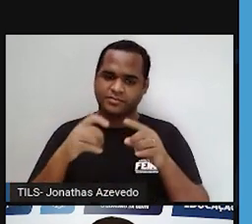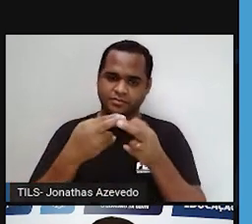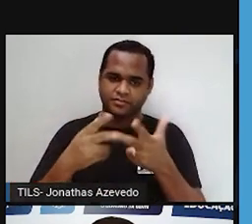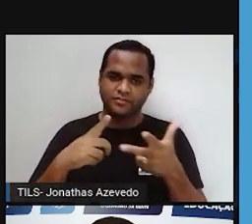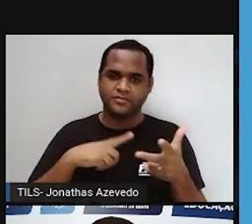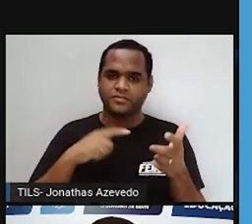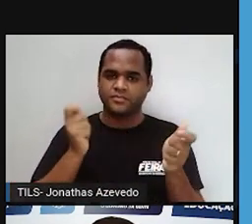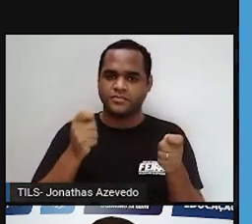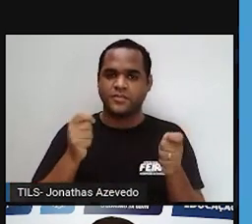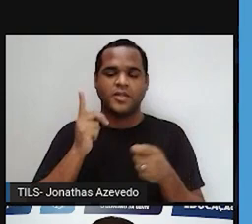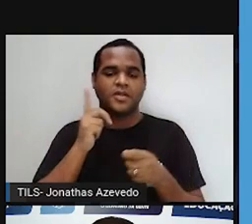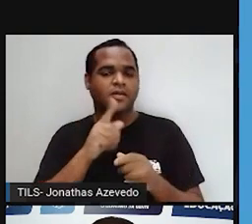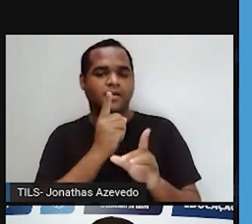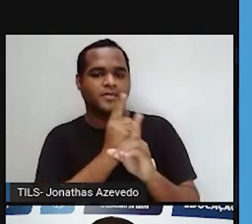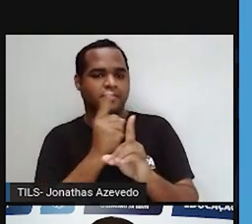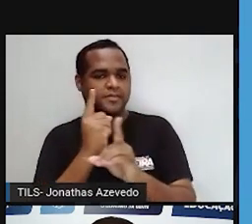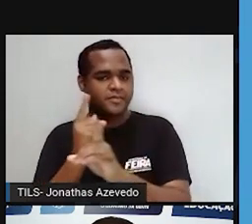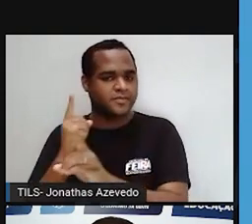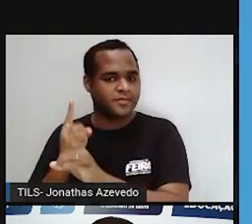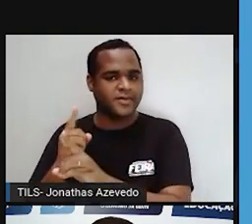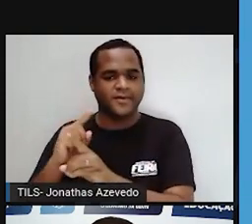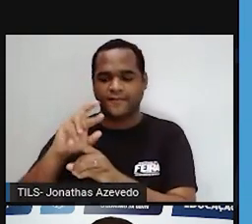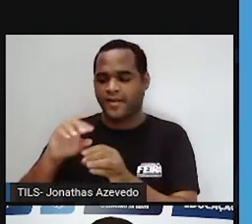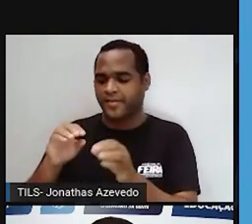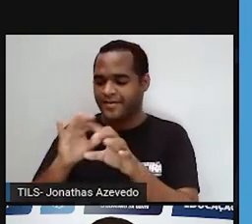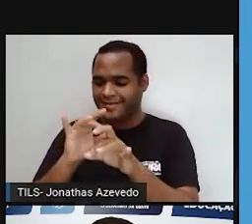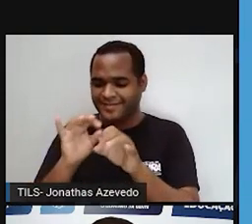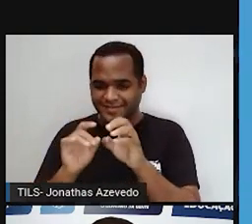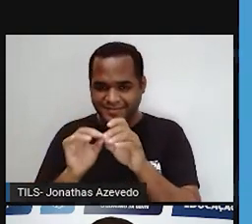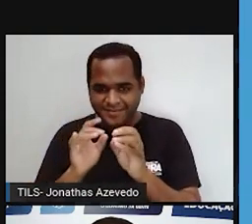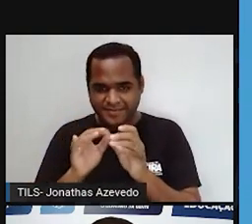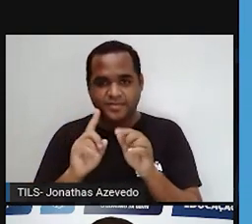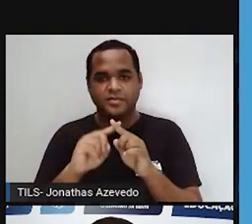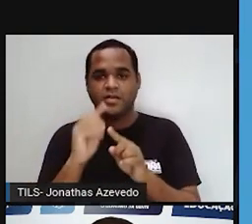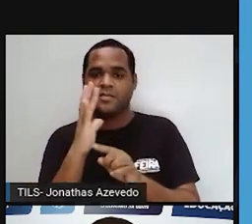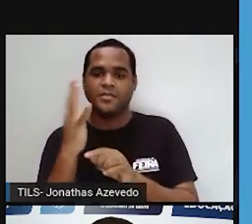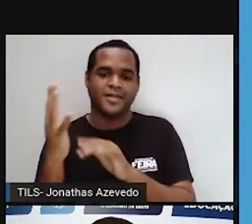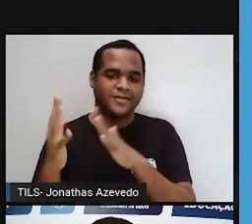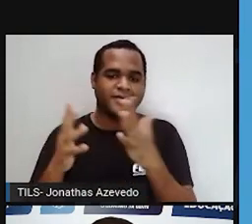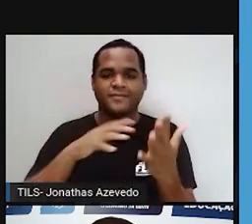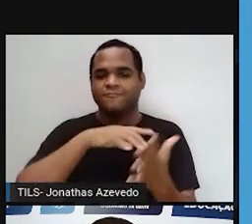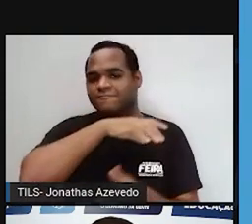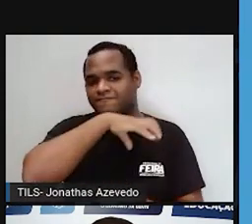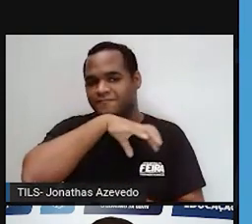podemos encontrar micro-organismos, plantas e animais.